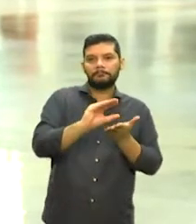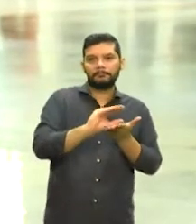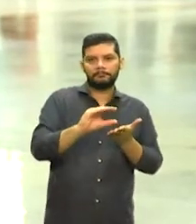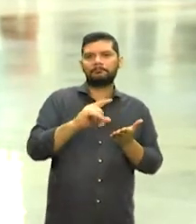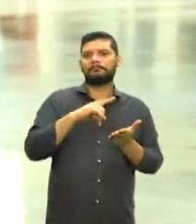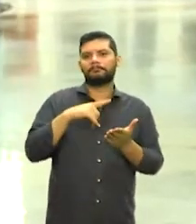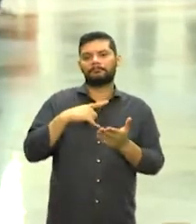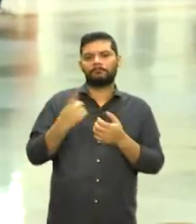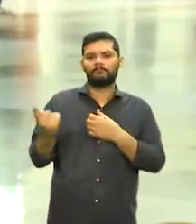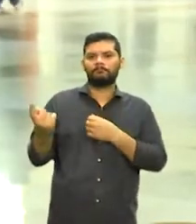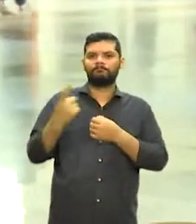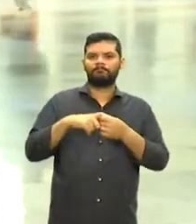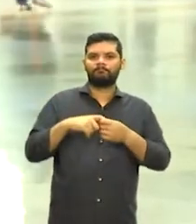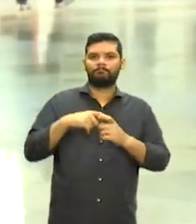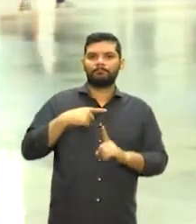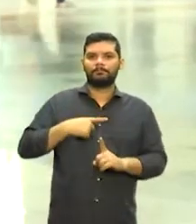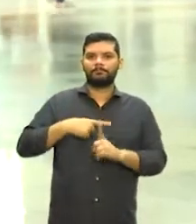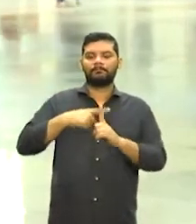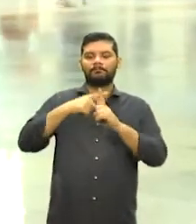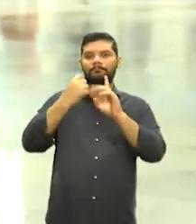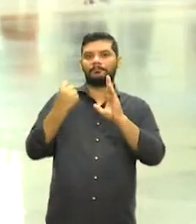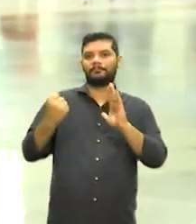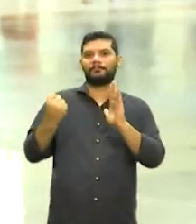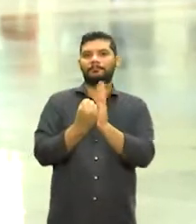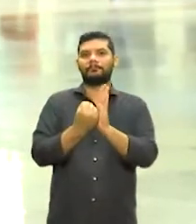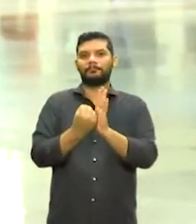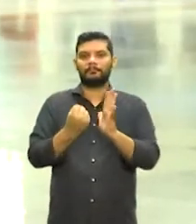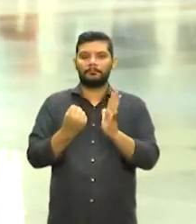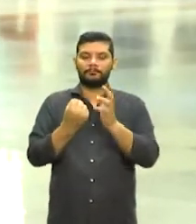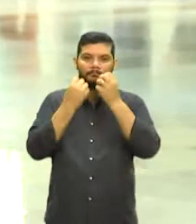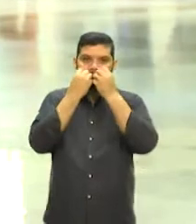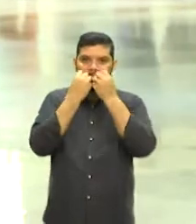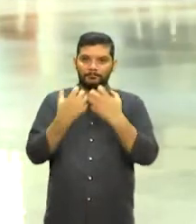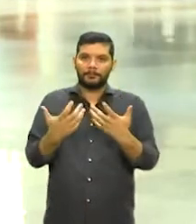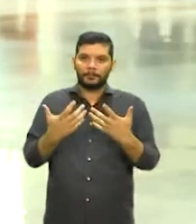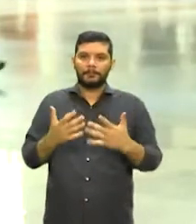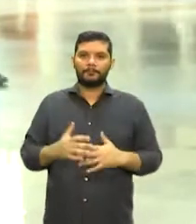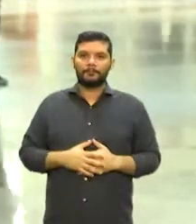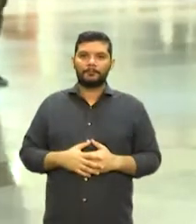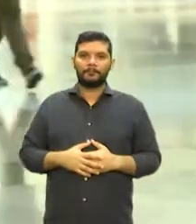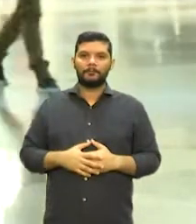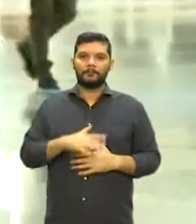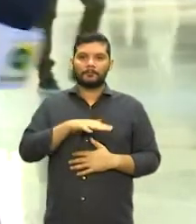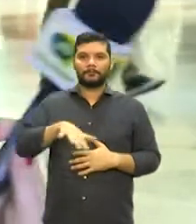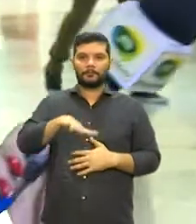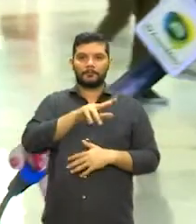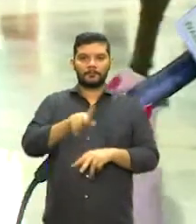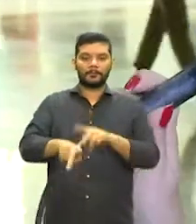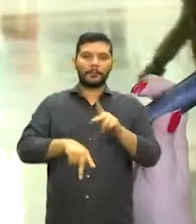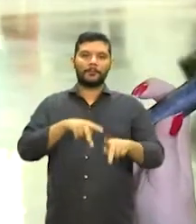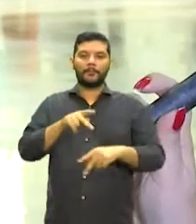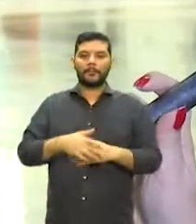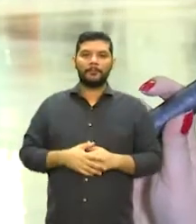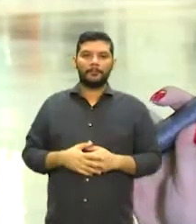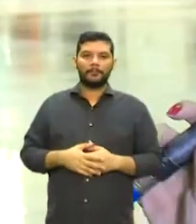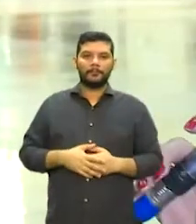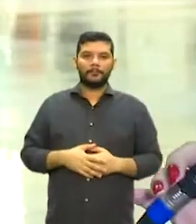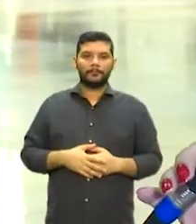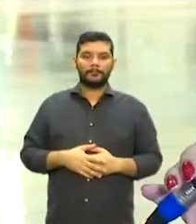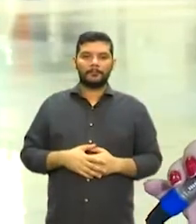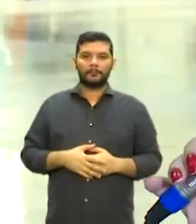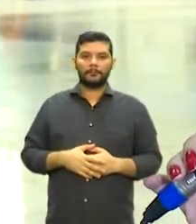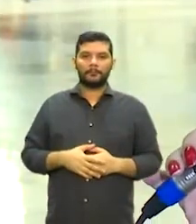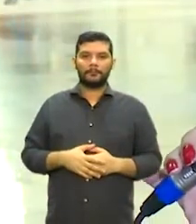impacto muito bom para a população. E quais são os principais